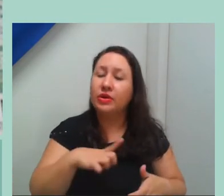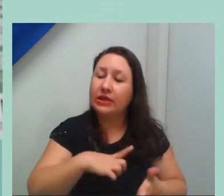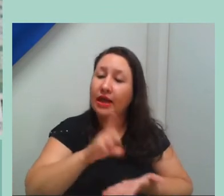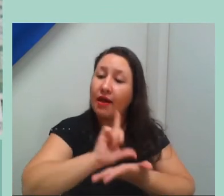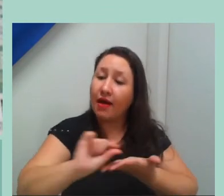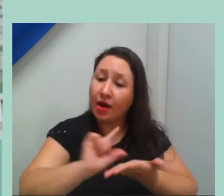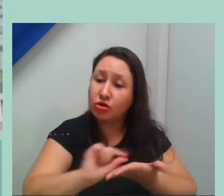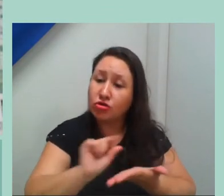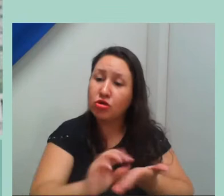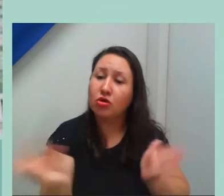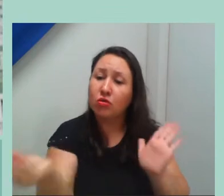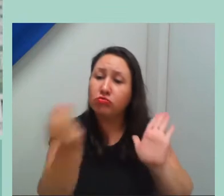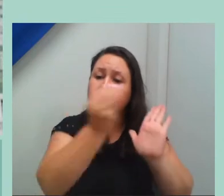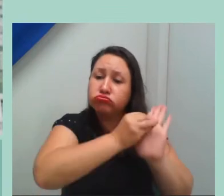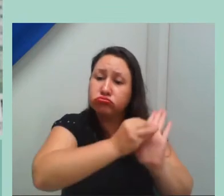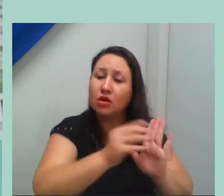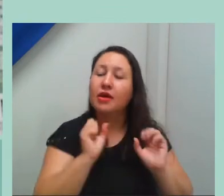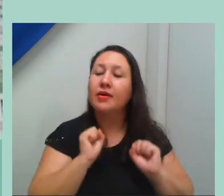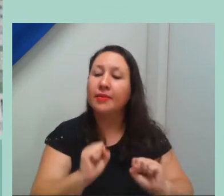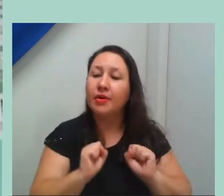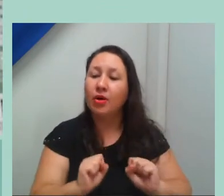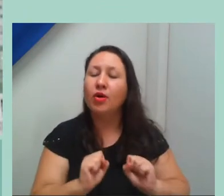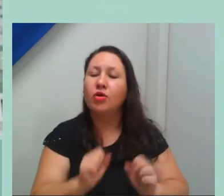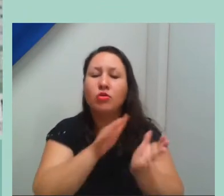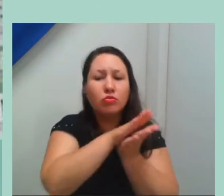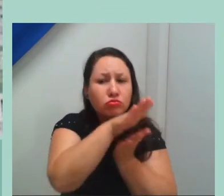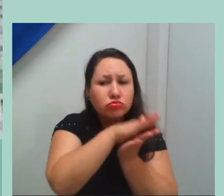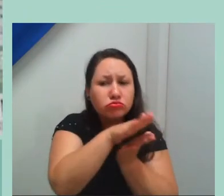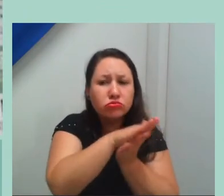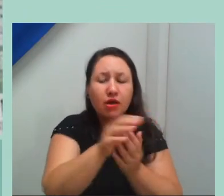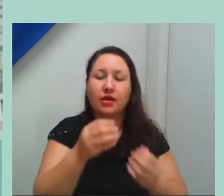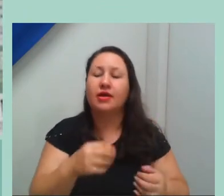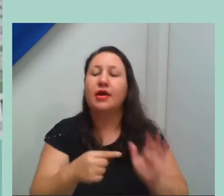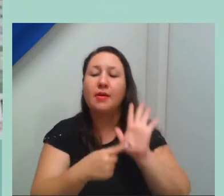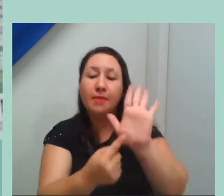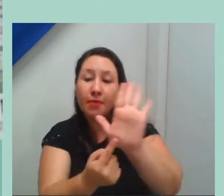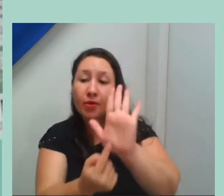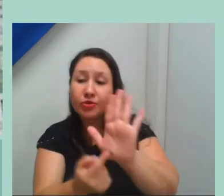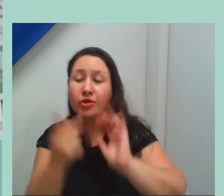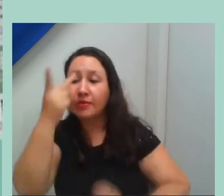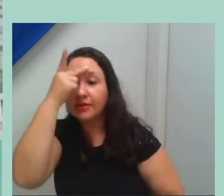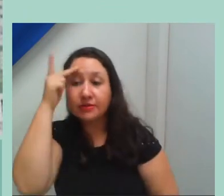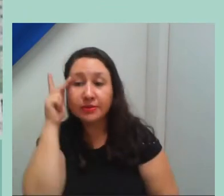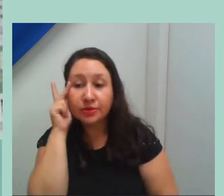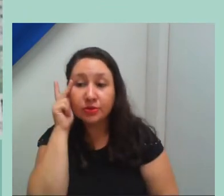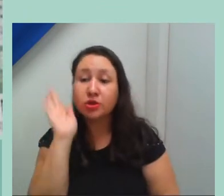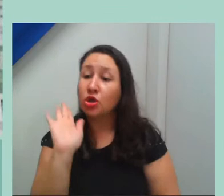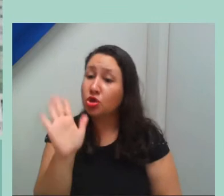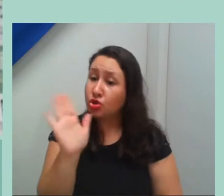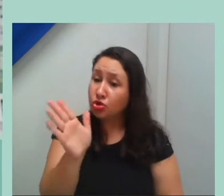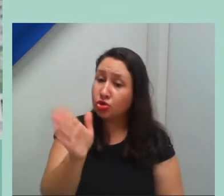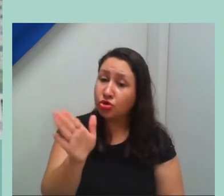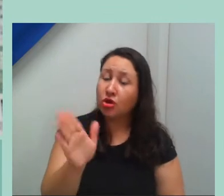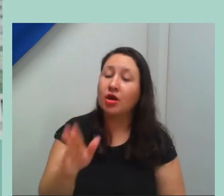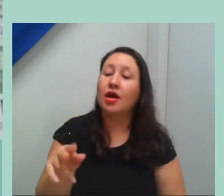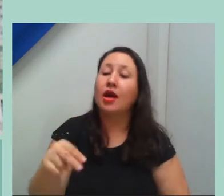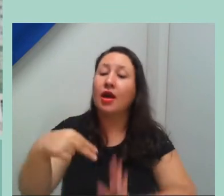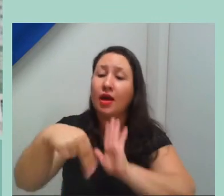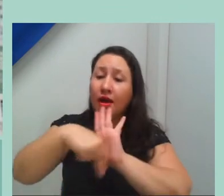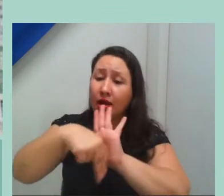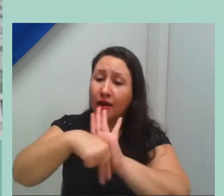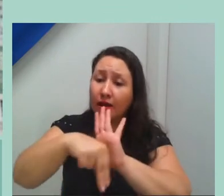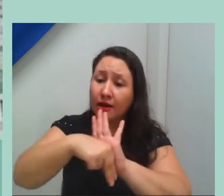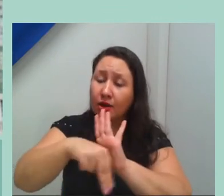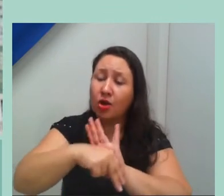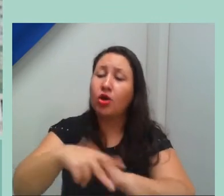gente, apesar de ainda, como eu falei, estar engatinhando ainda na pós-graduação, ainda recebemos nota no recredenciamento da pós-graduação, que é